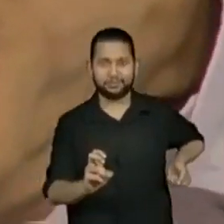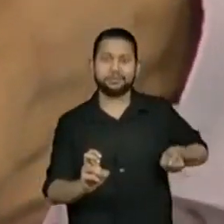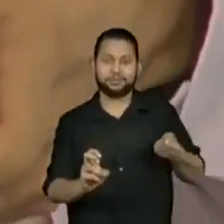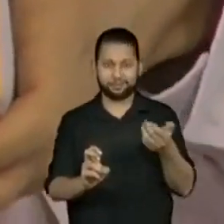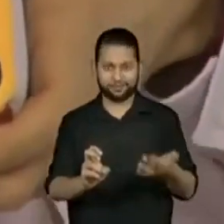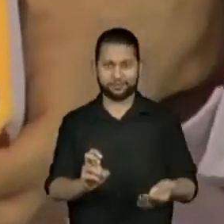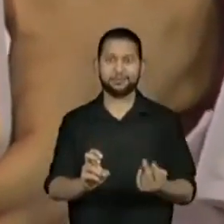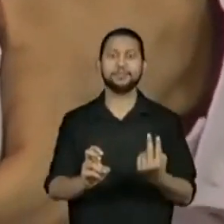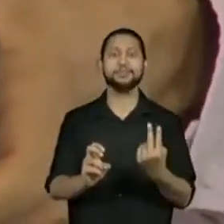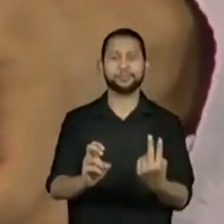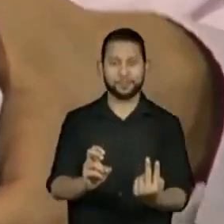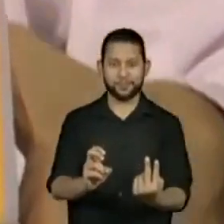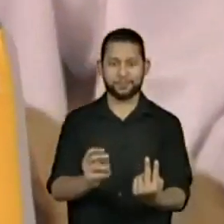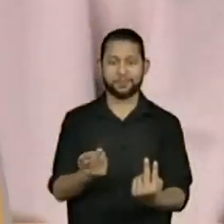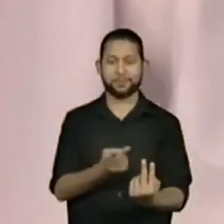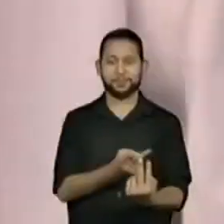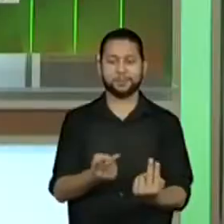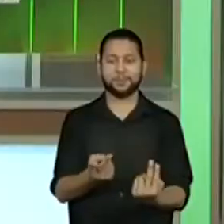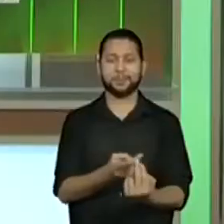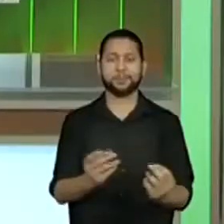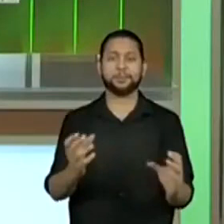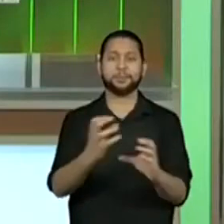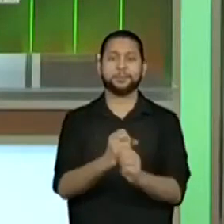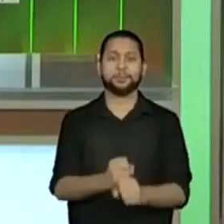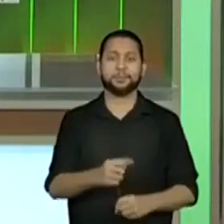5 mais 2, 7.